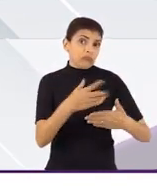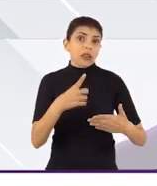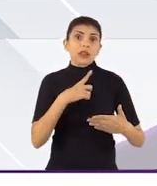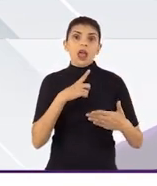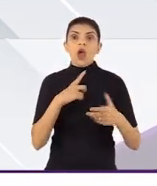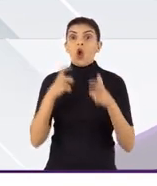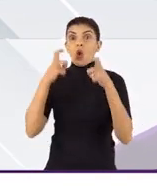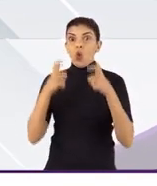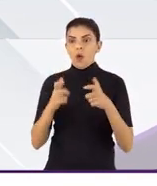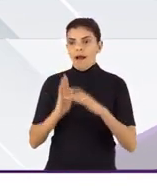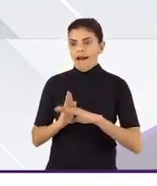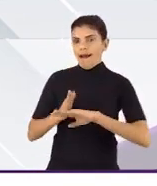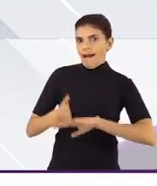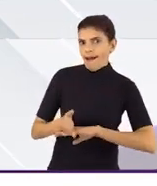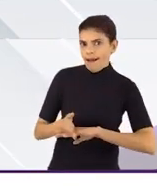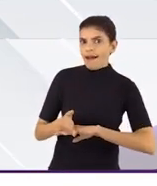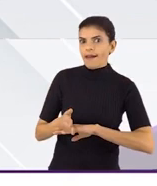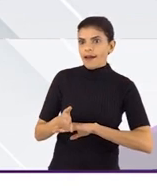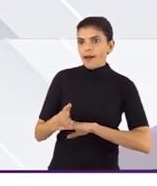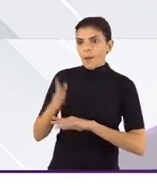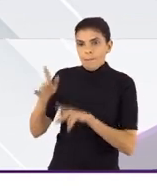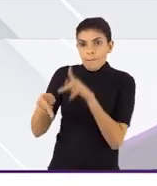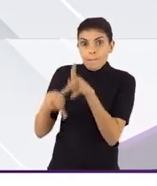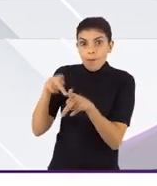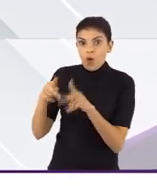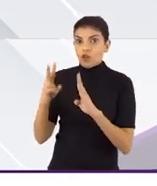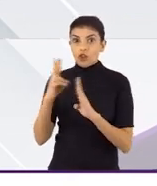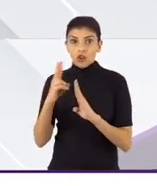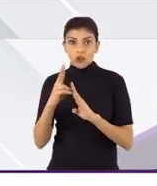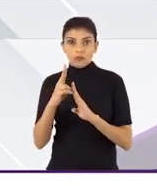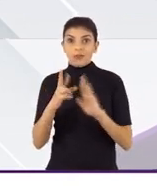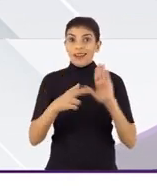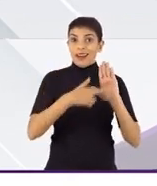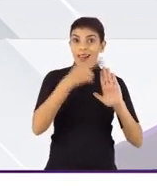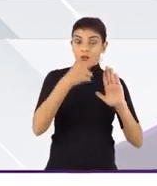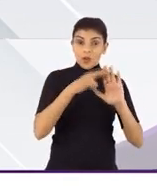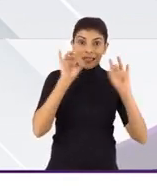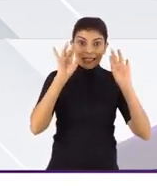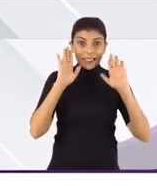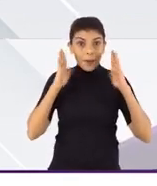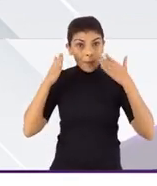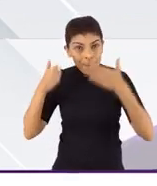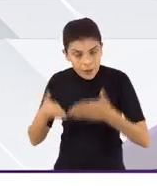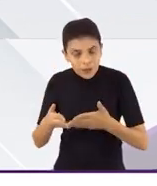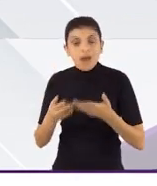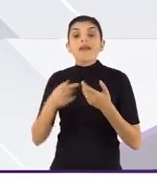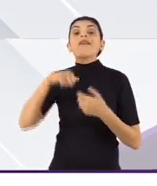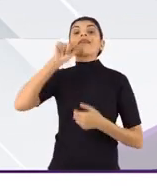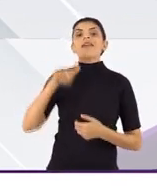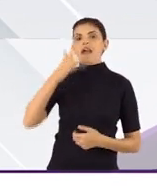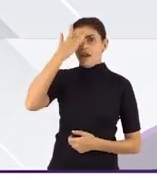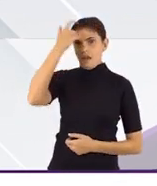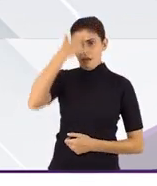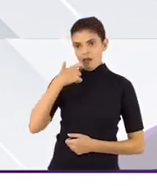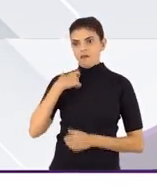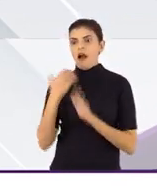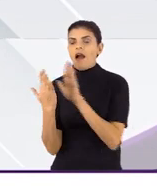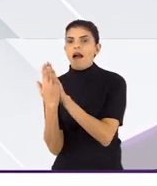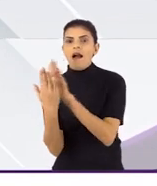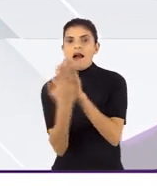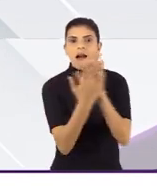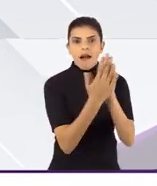entra dentro de uma população indígena, não existe uma resolução específica para quem vai